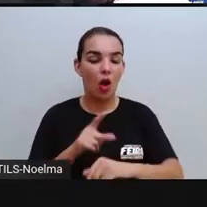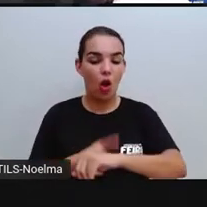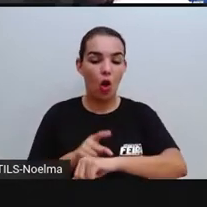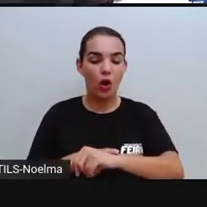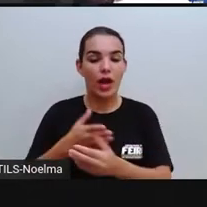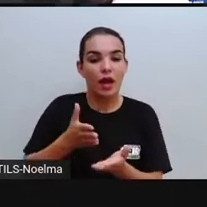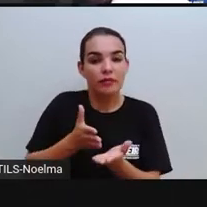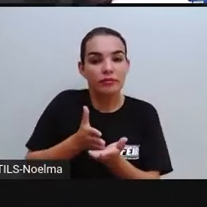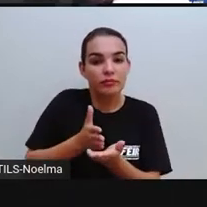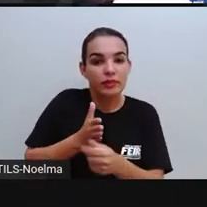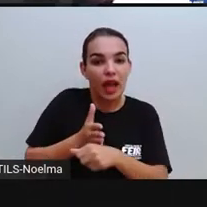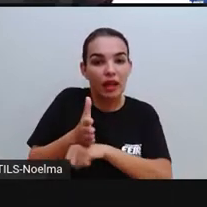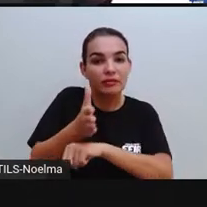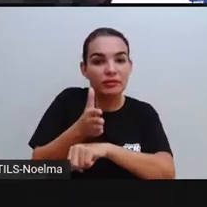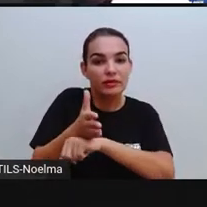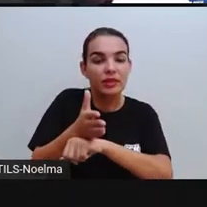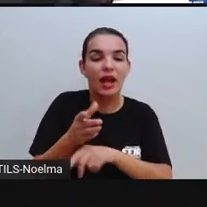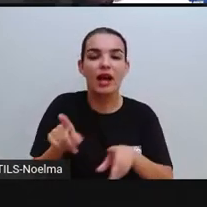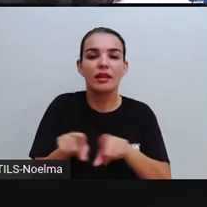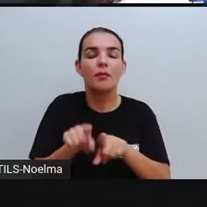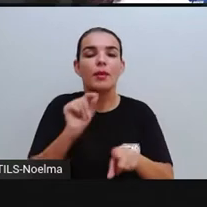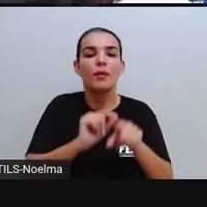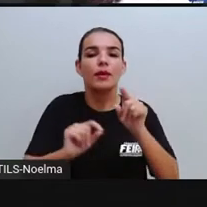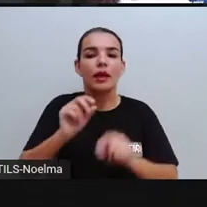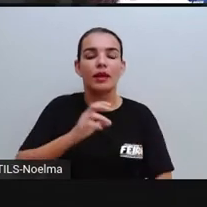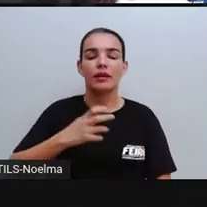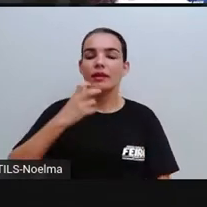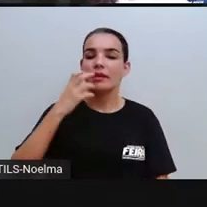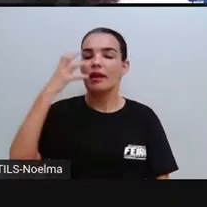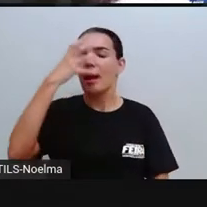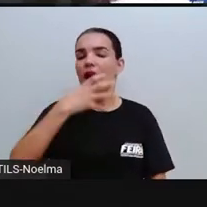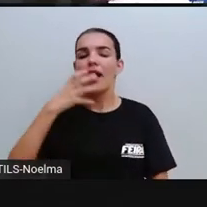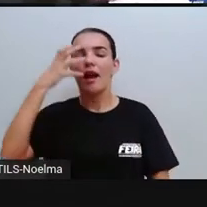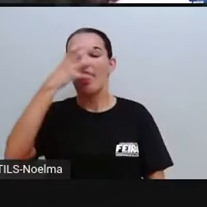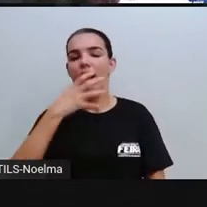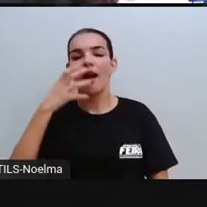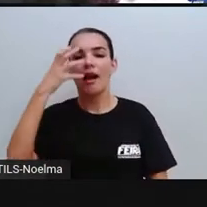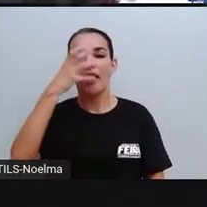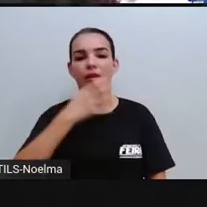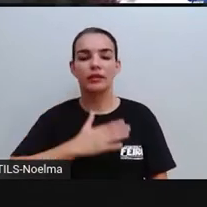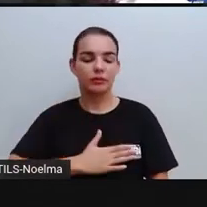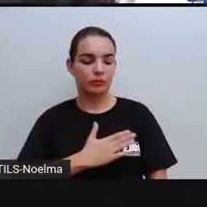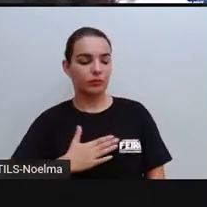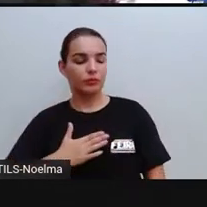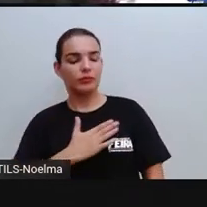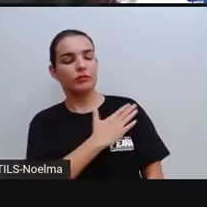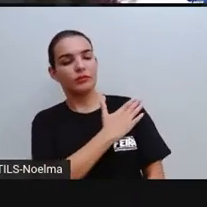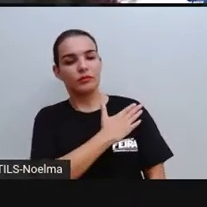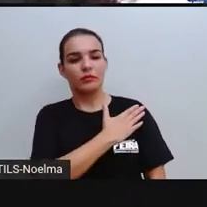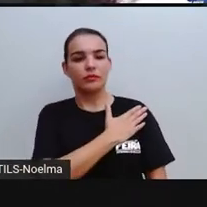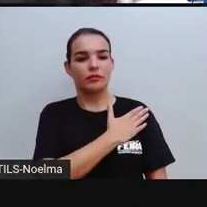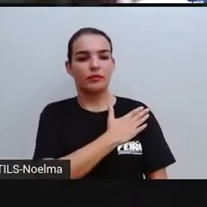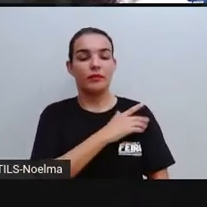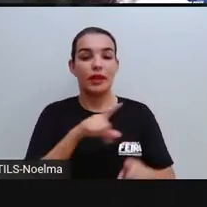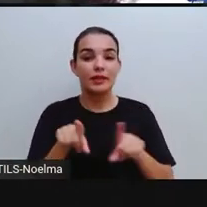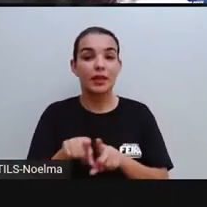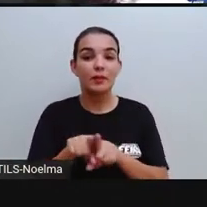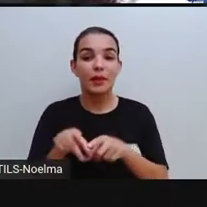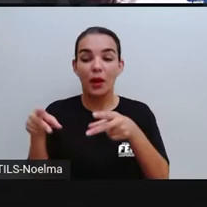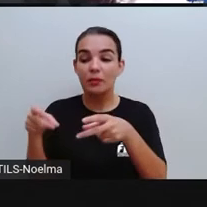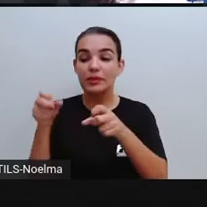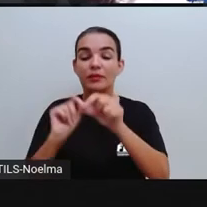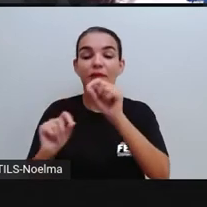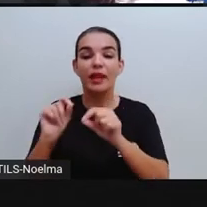quando eles cantando o hino, né? O hino nacional. E a gente também observa aqui separado, ó, dos